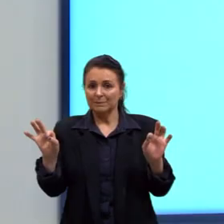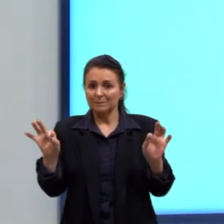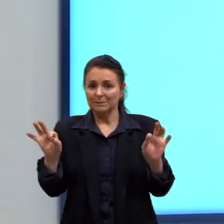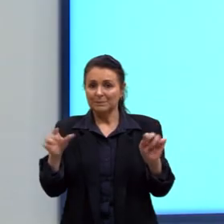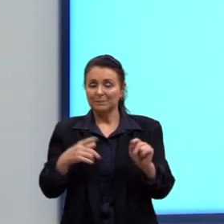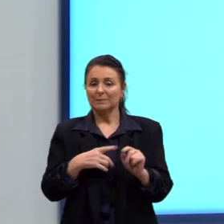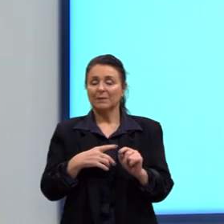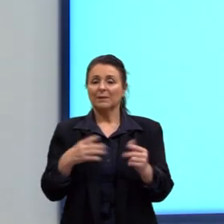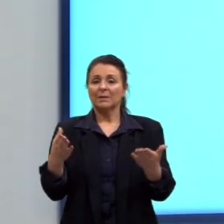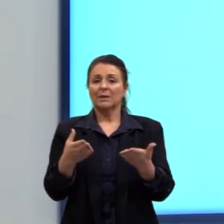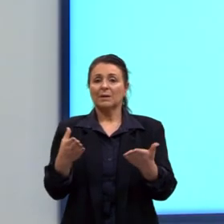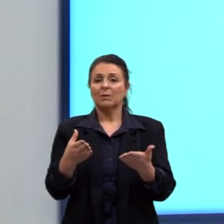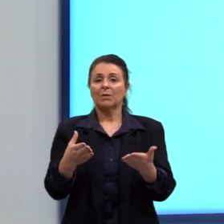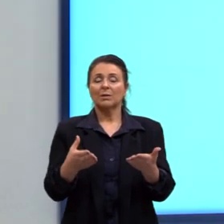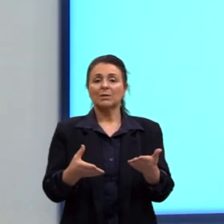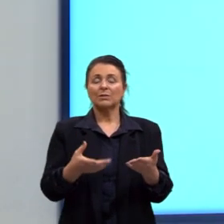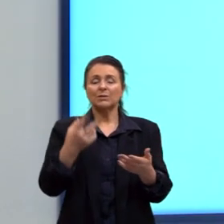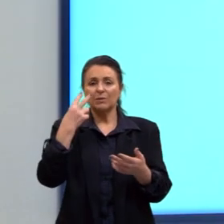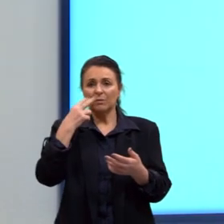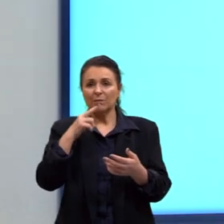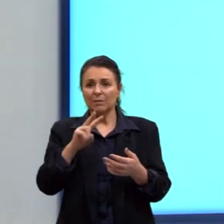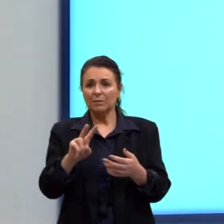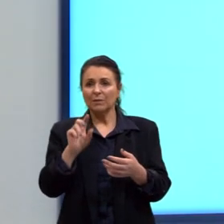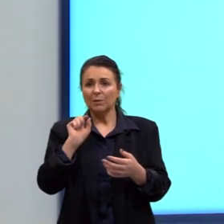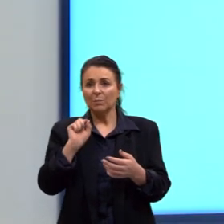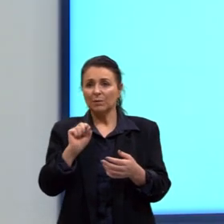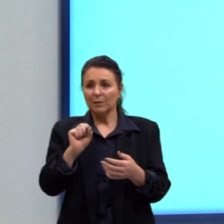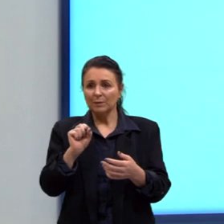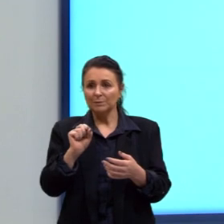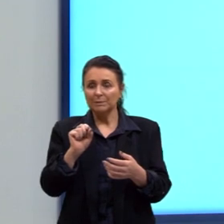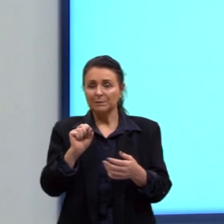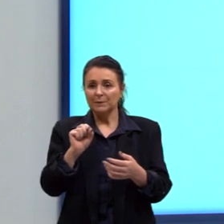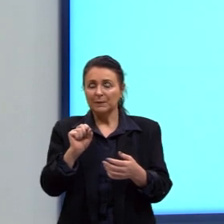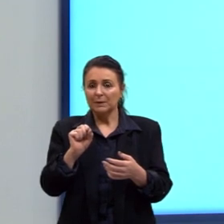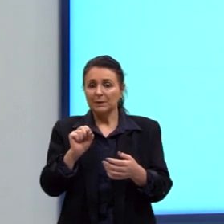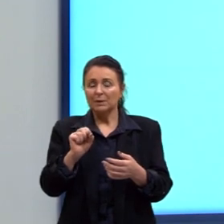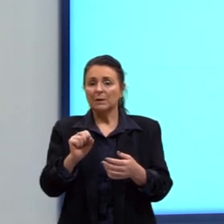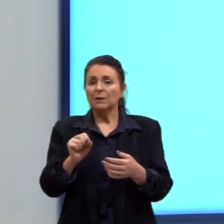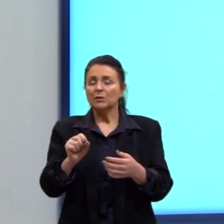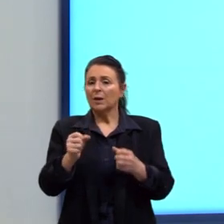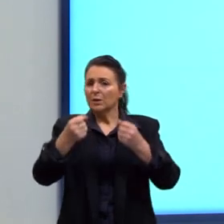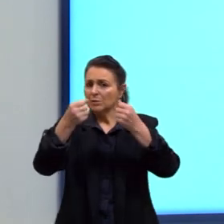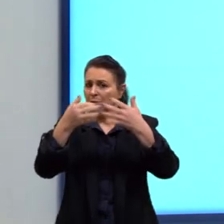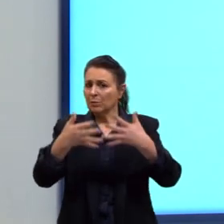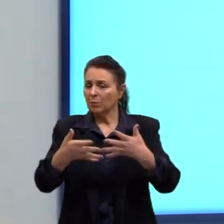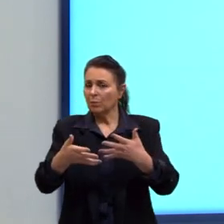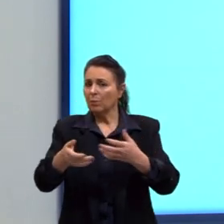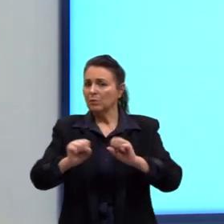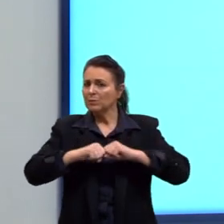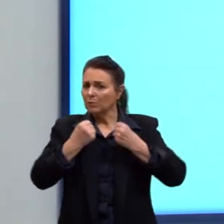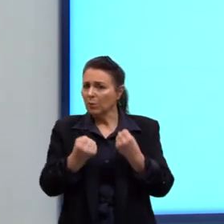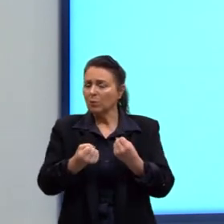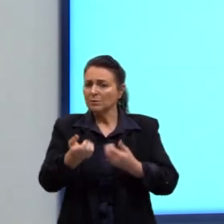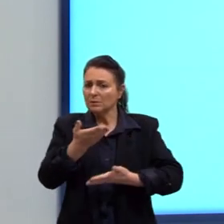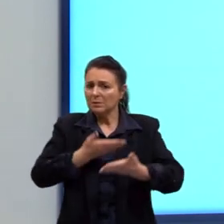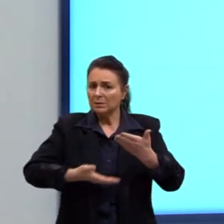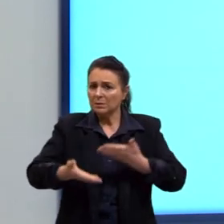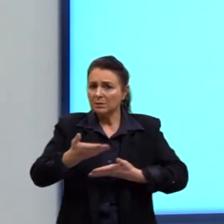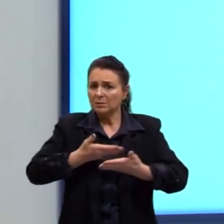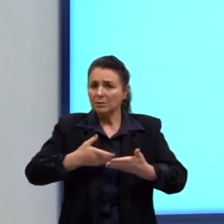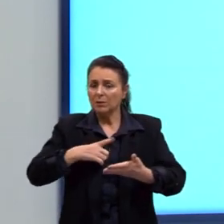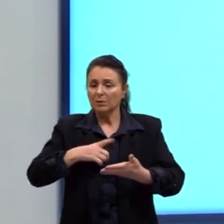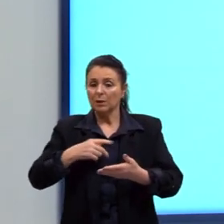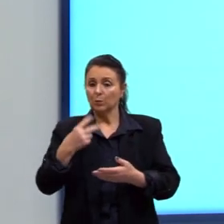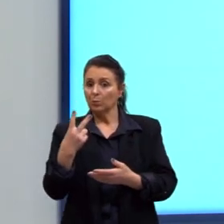Bom, agora a gente vai ver a interação entre cargas. A gente já conversou nas forças, nas interações. Mas a gente tem, então, duas